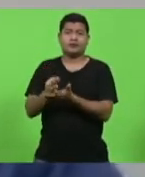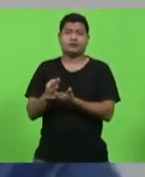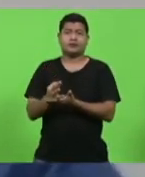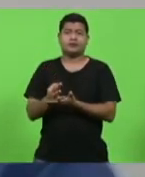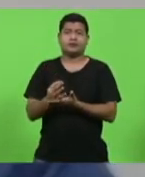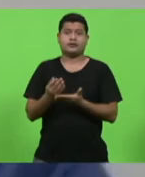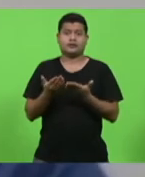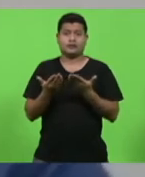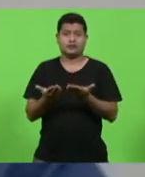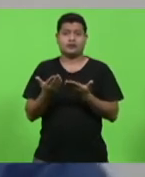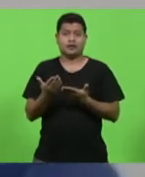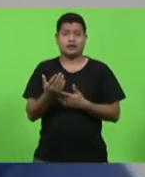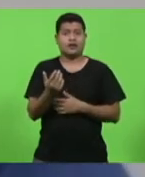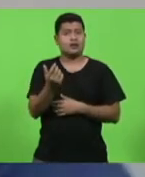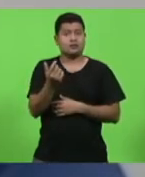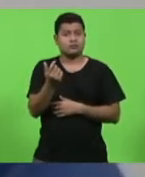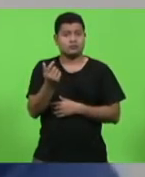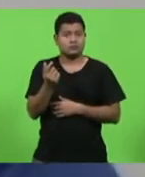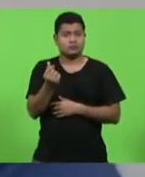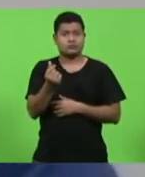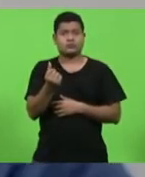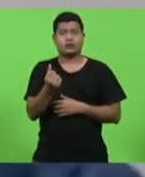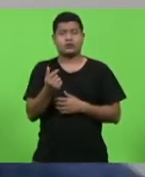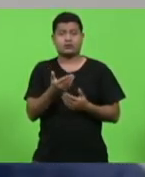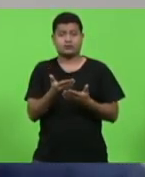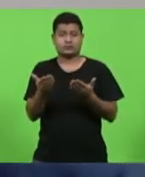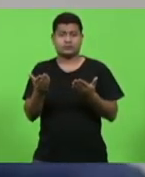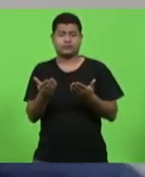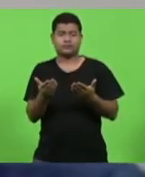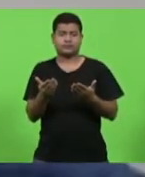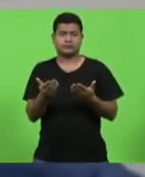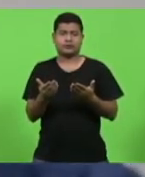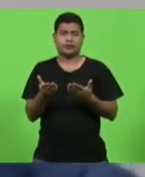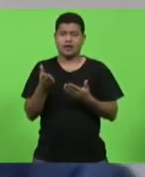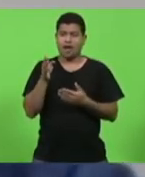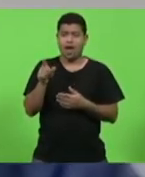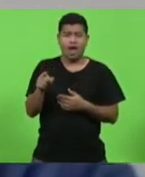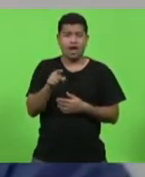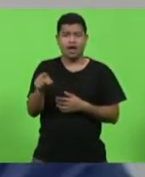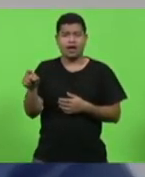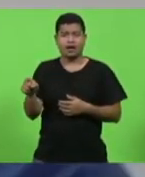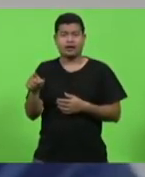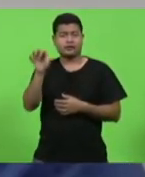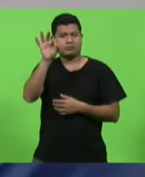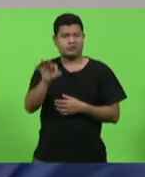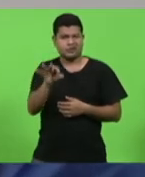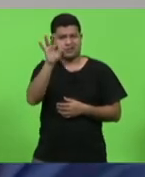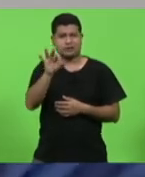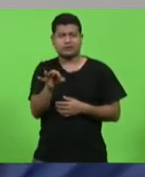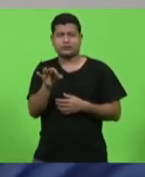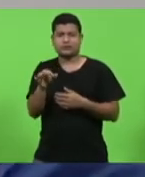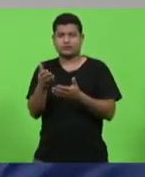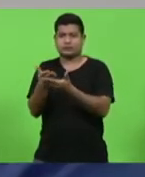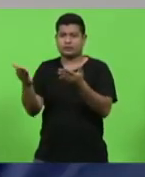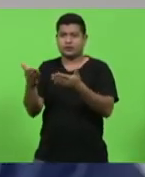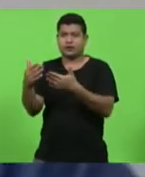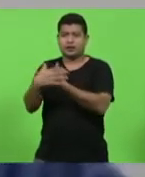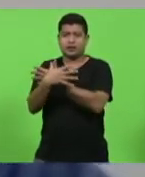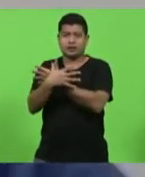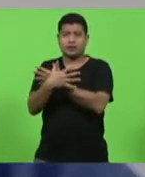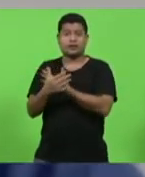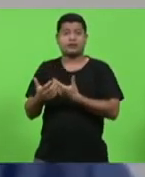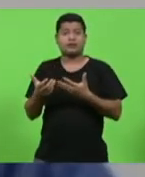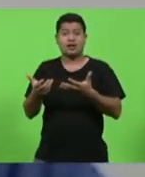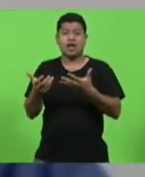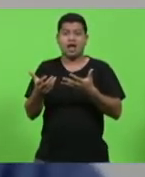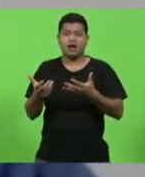subutilização que considera os desempregados, aqueles que gostariam de trabalhar